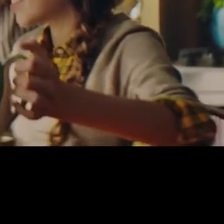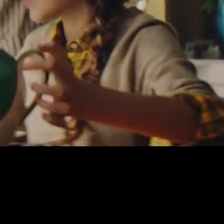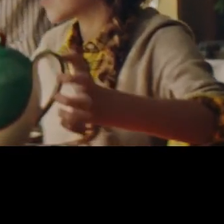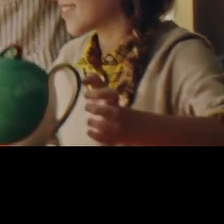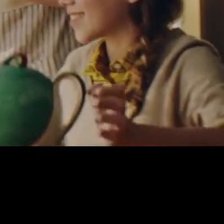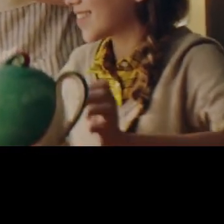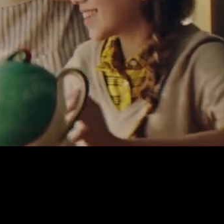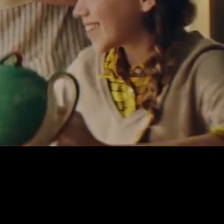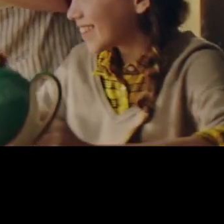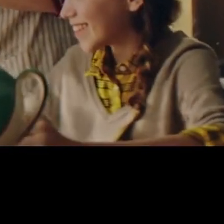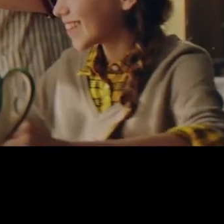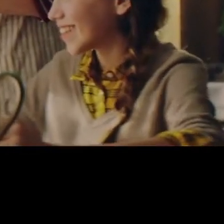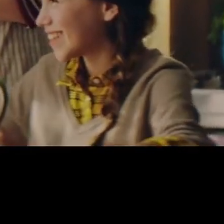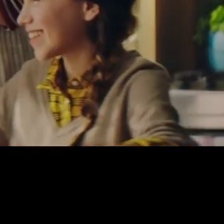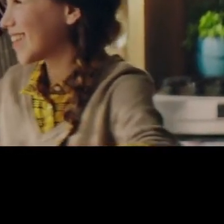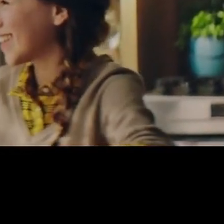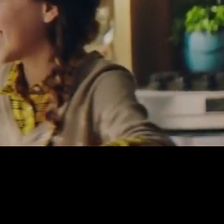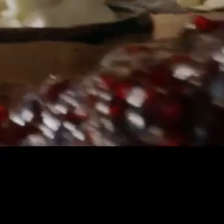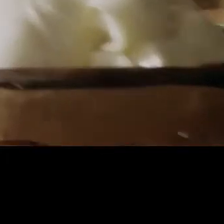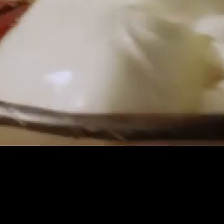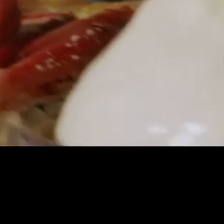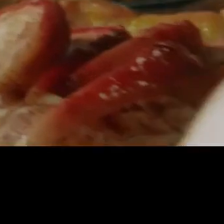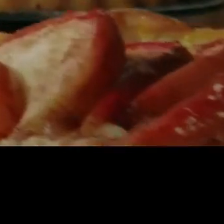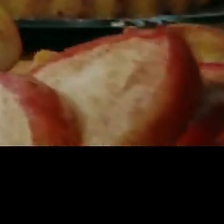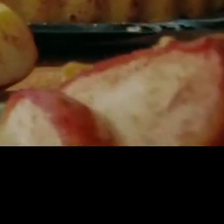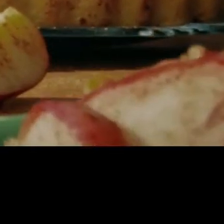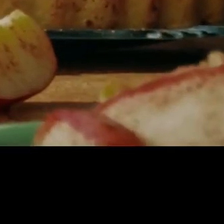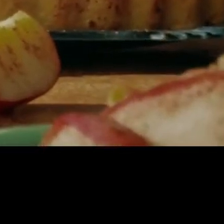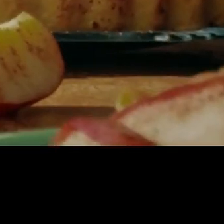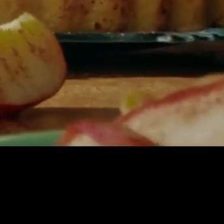A vida acontece Quando você se encontra